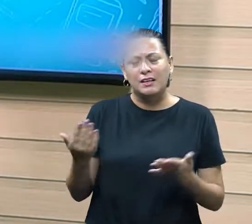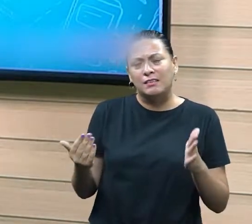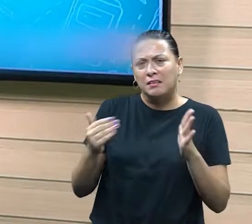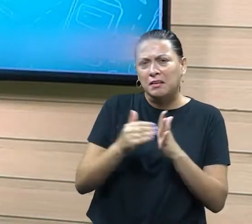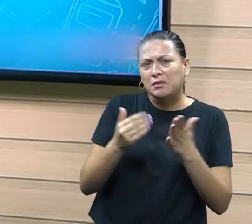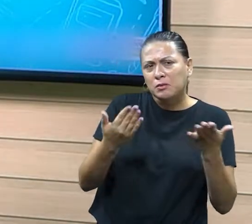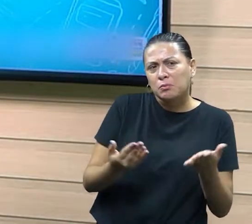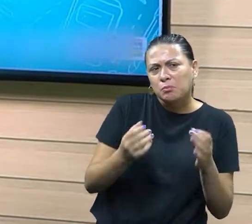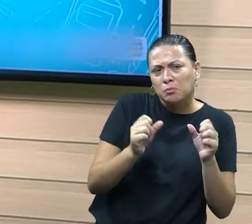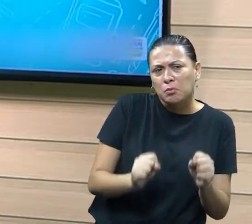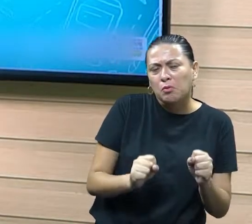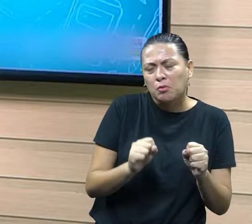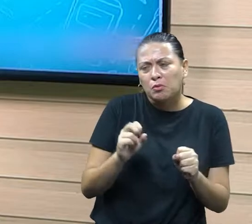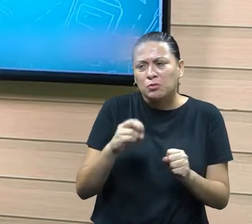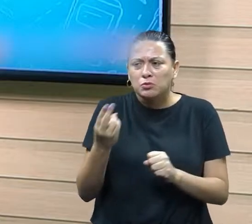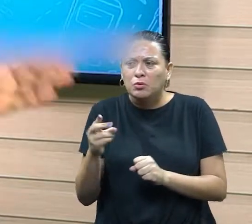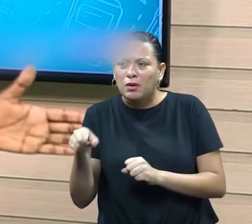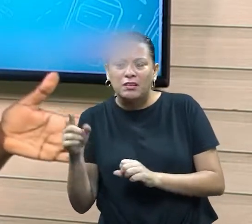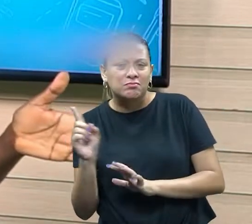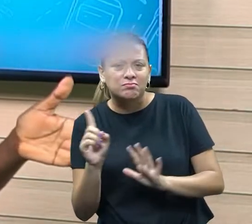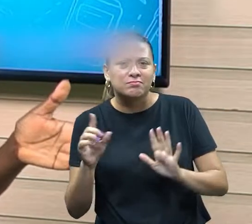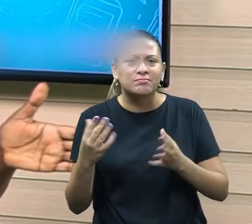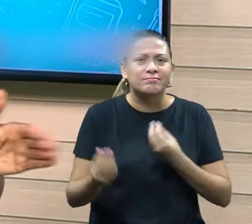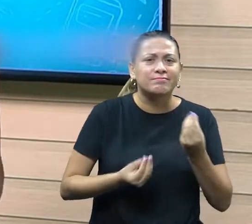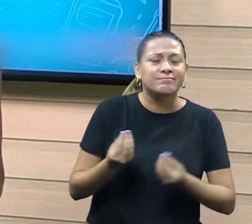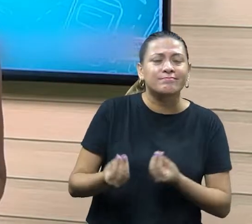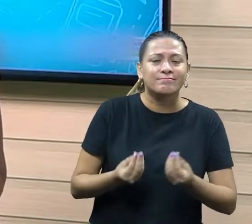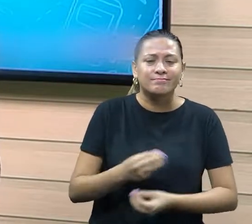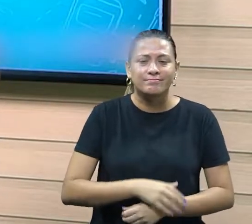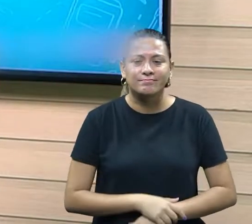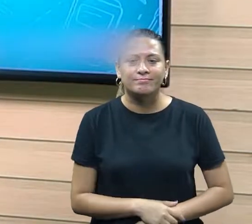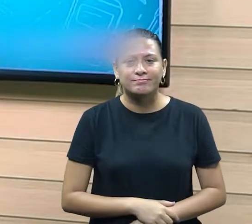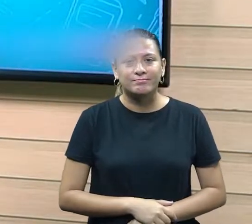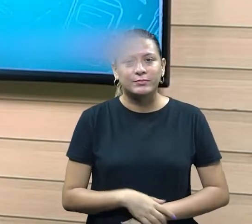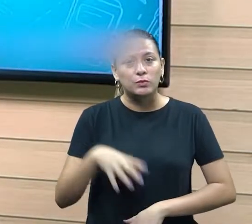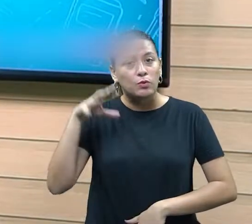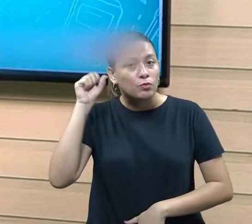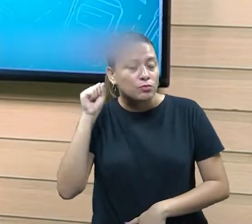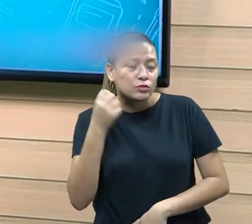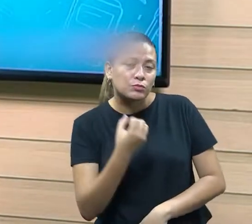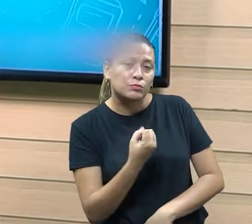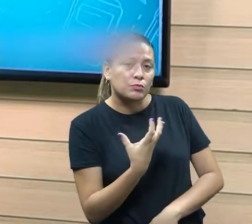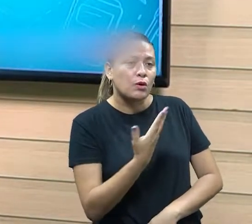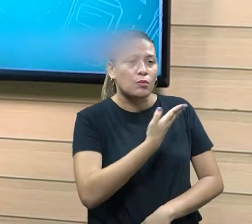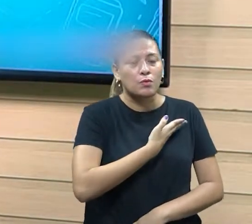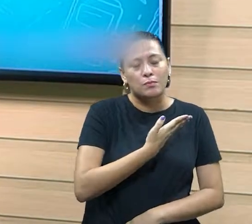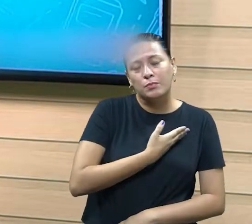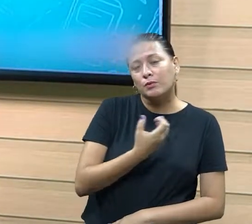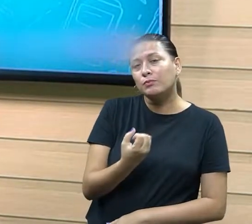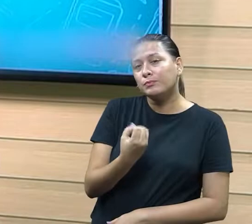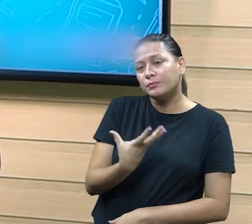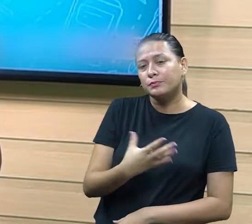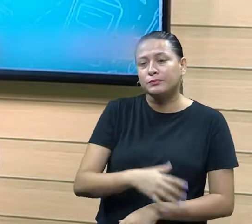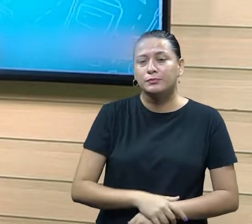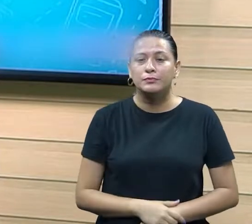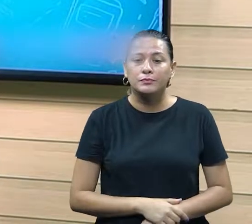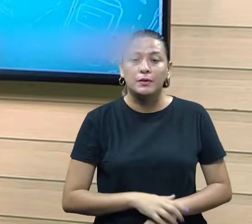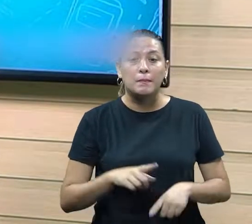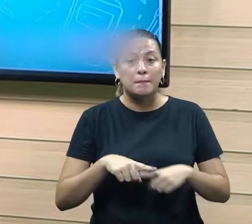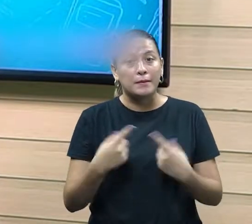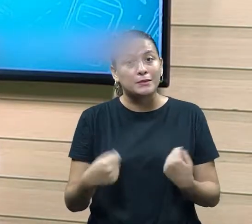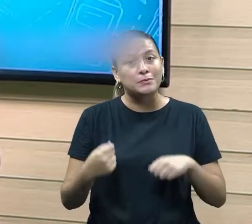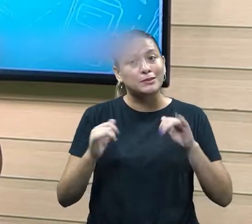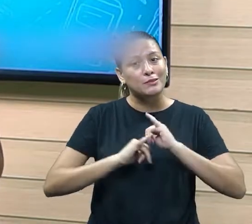que até aqui eu posso ir, até aqui eu não posso ir, ter que ser... Ah, por ser um bom ouvinte, por ser um bom amigo, mas